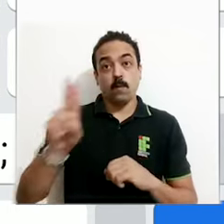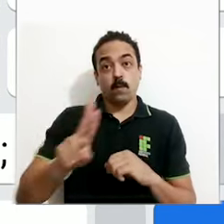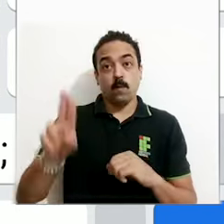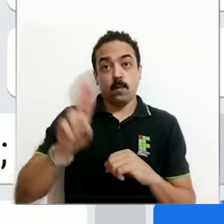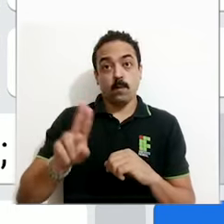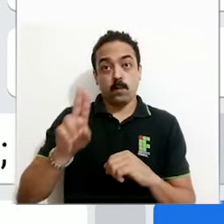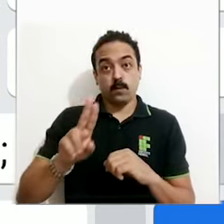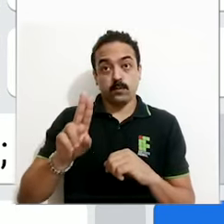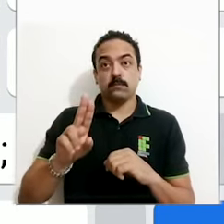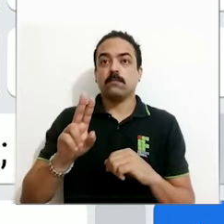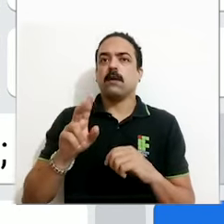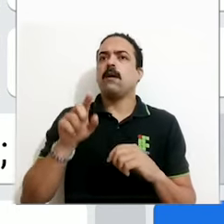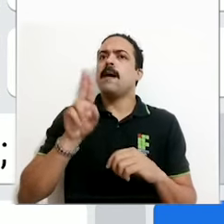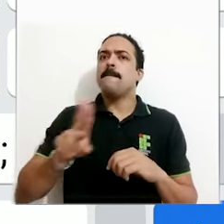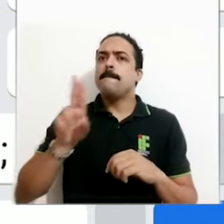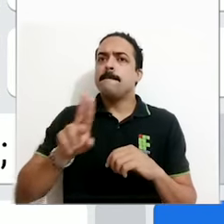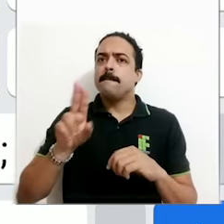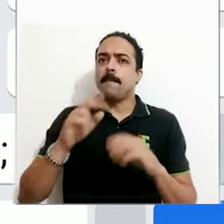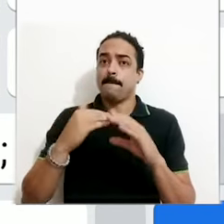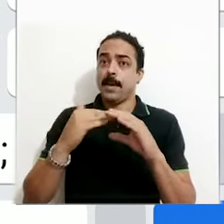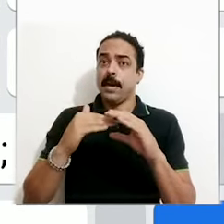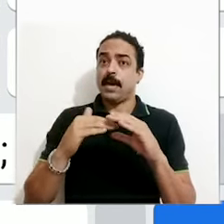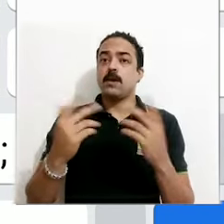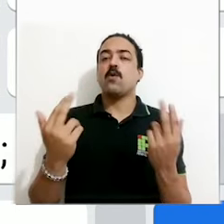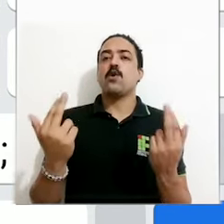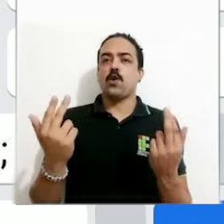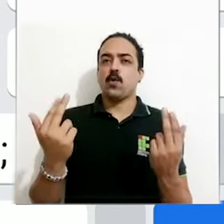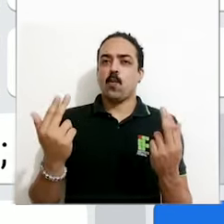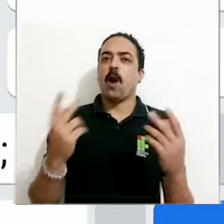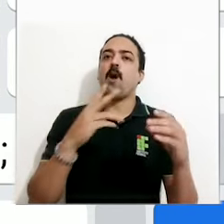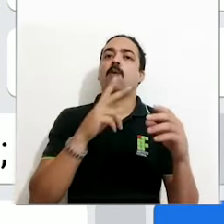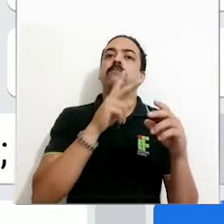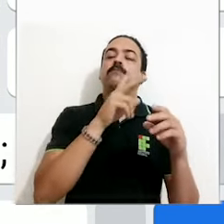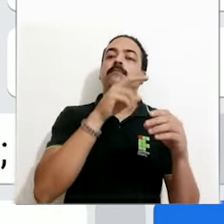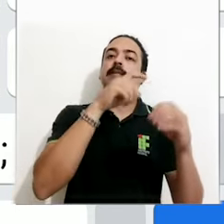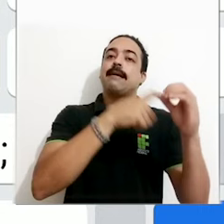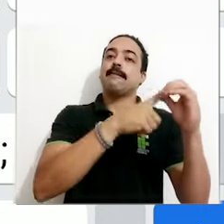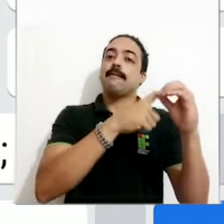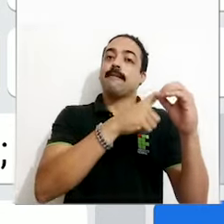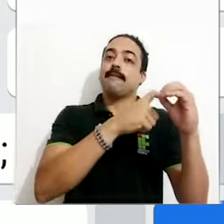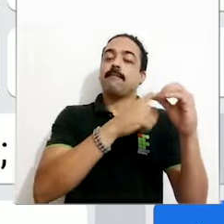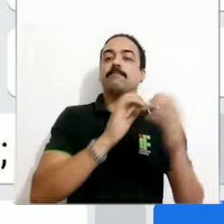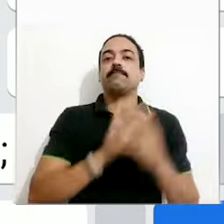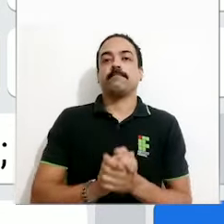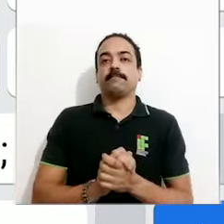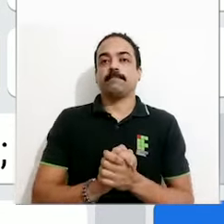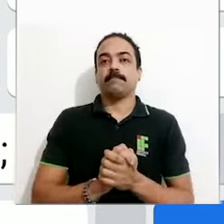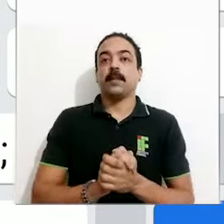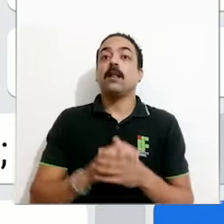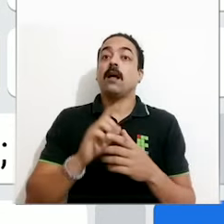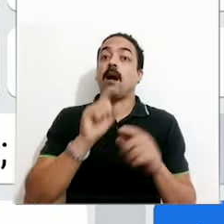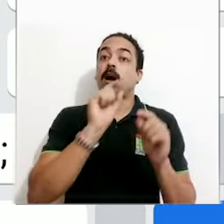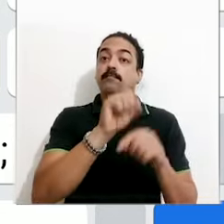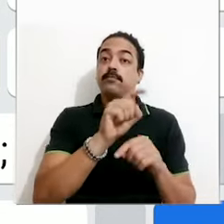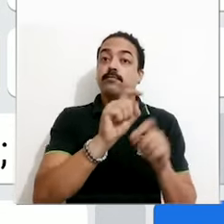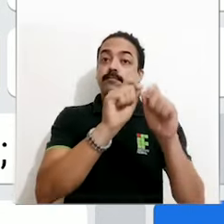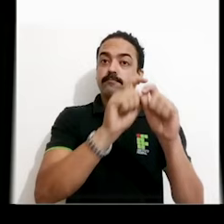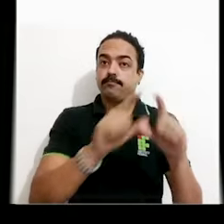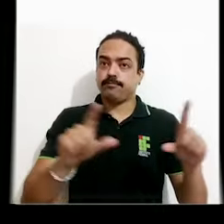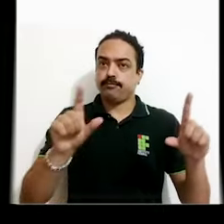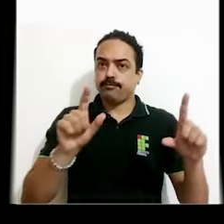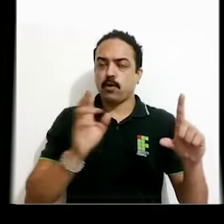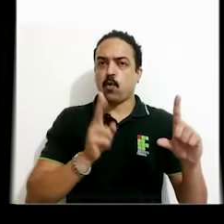-mail seja o mesmo utilizado na plataforma que é acadêmico. Em seguida, basta clicar em continuar.